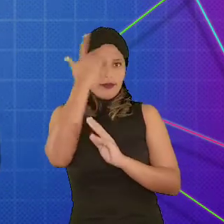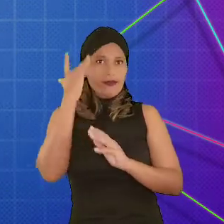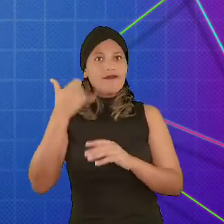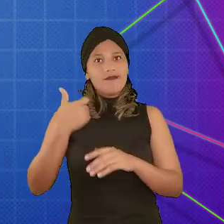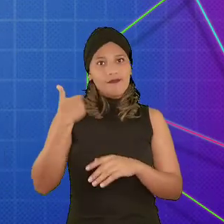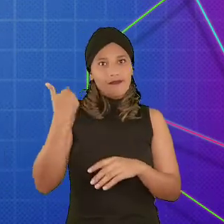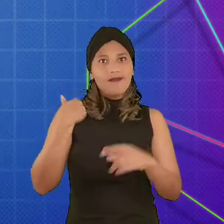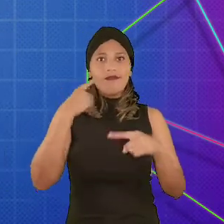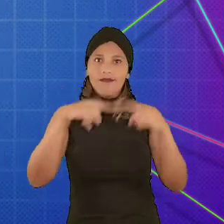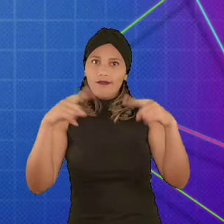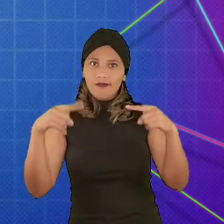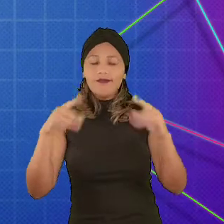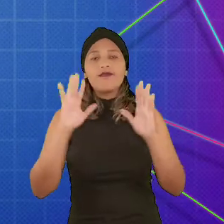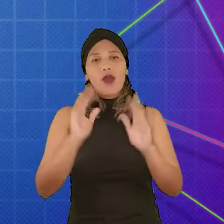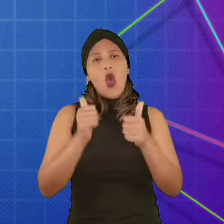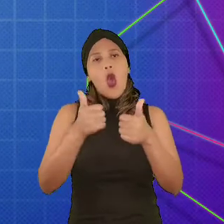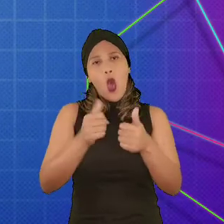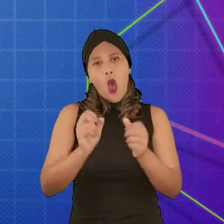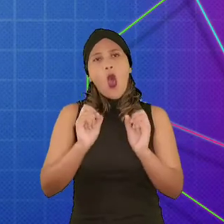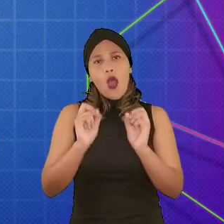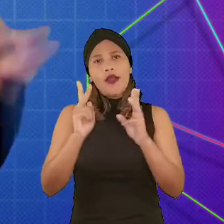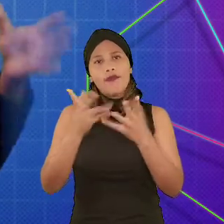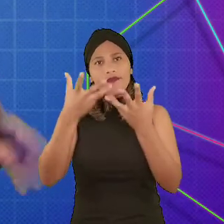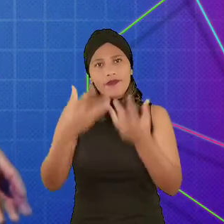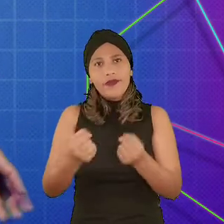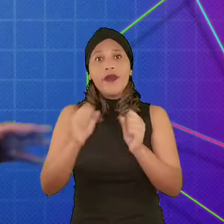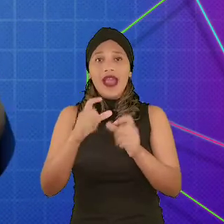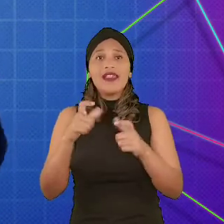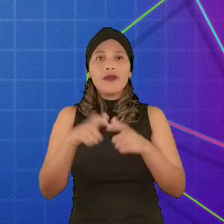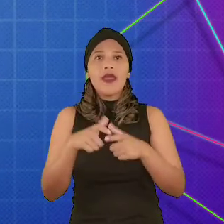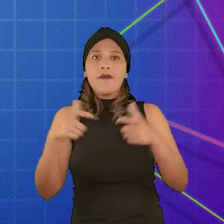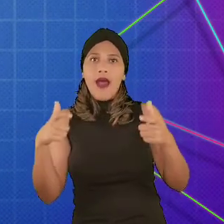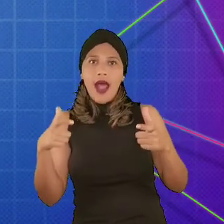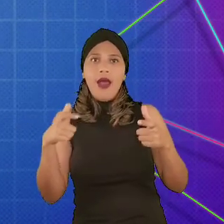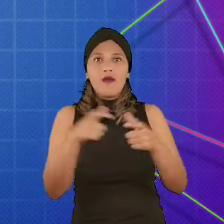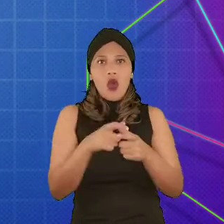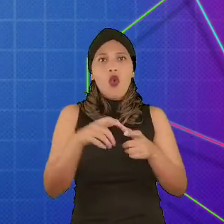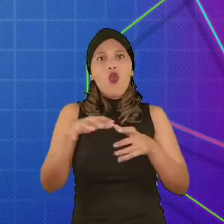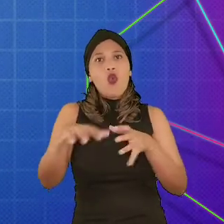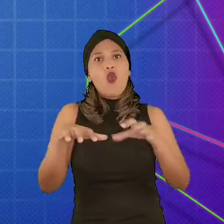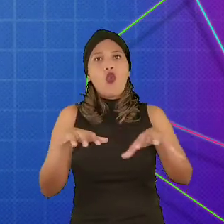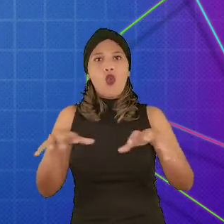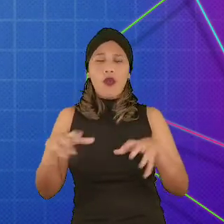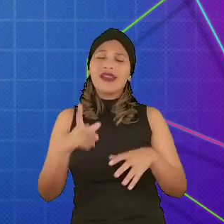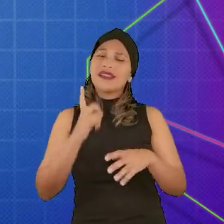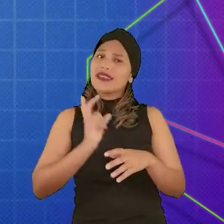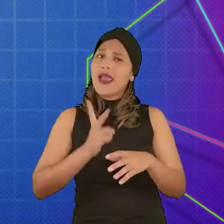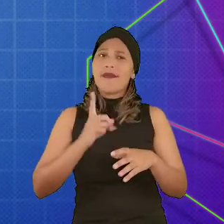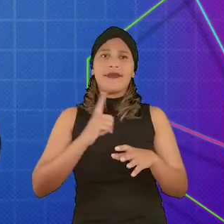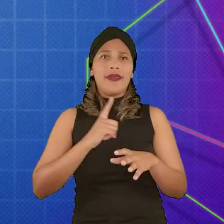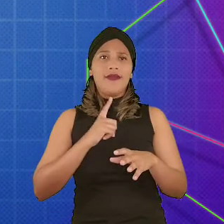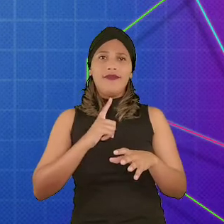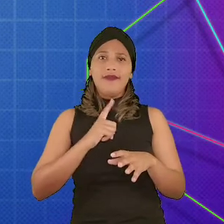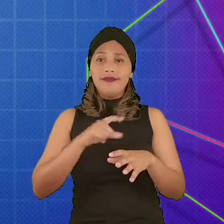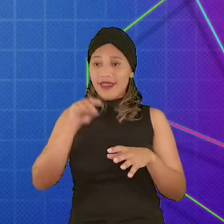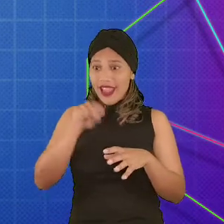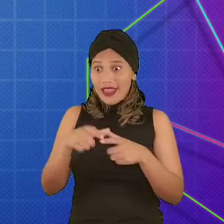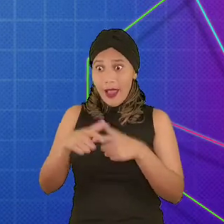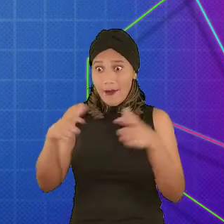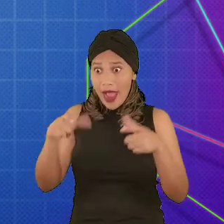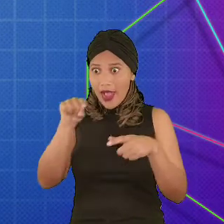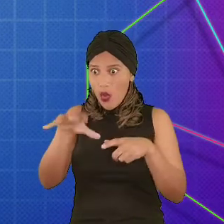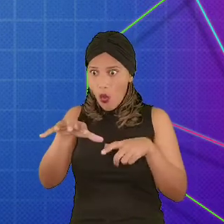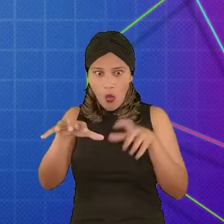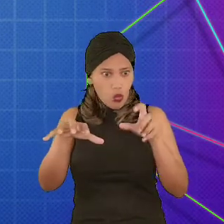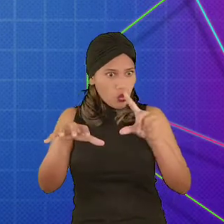mas, geralmente, sempre vai ter uma camada da população que irá jogar mais do que o resto das pessoas. É essa camada que é o seu público